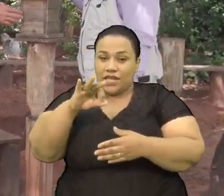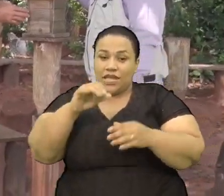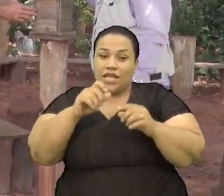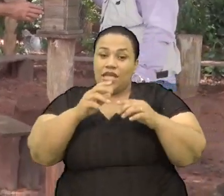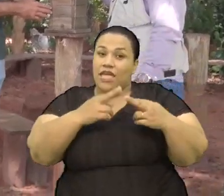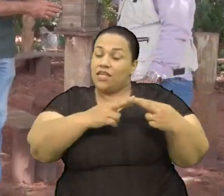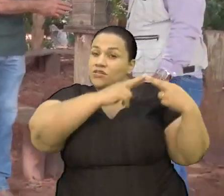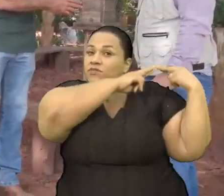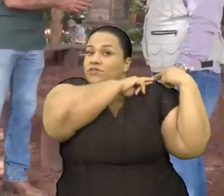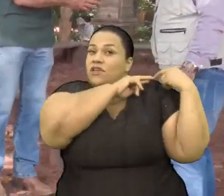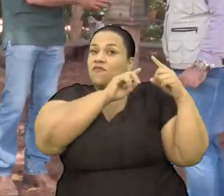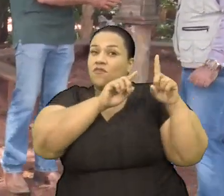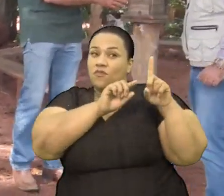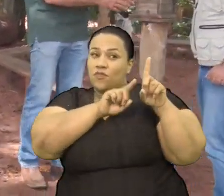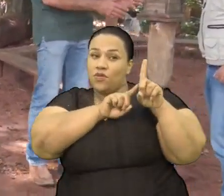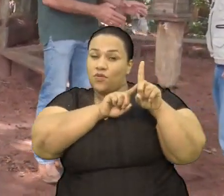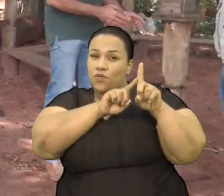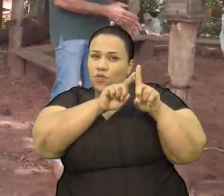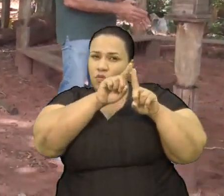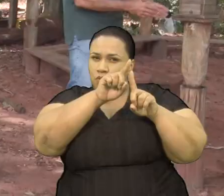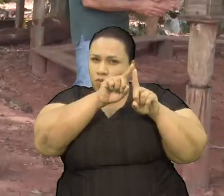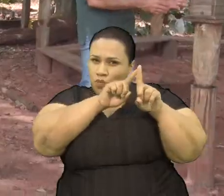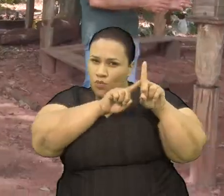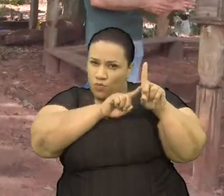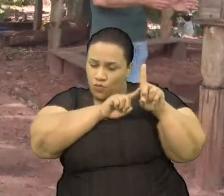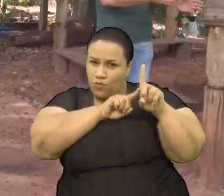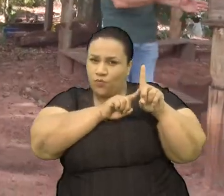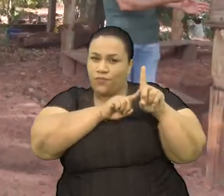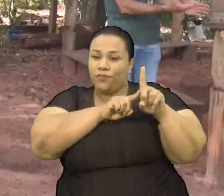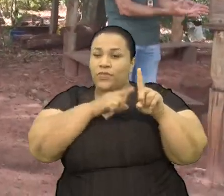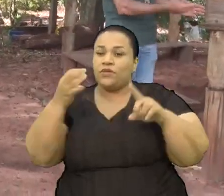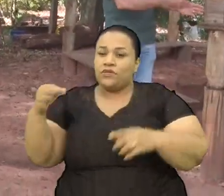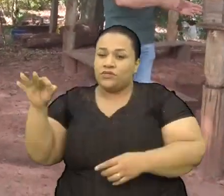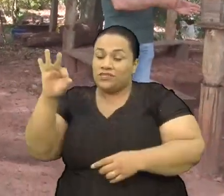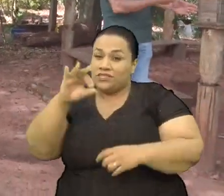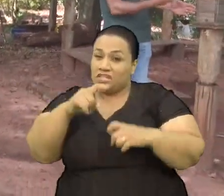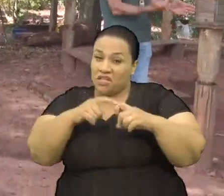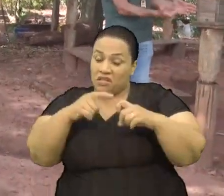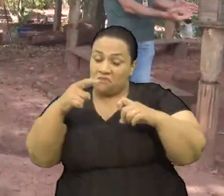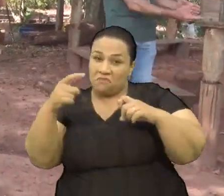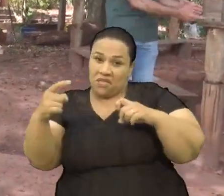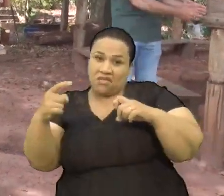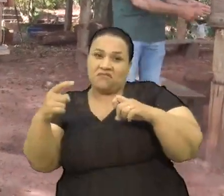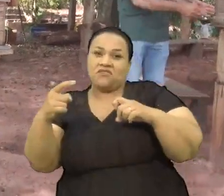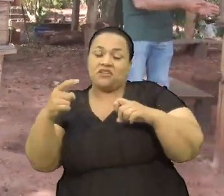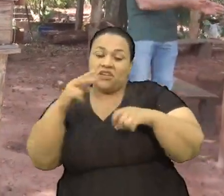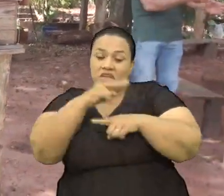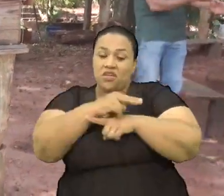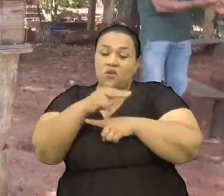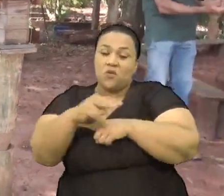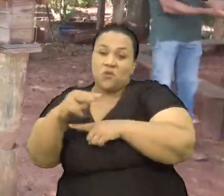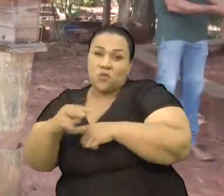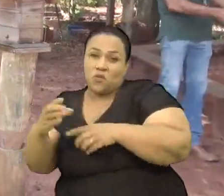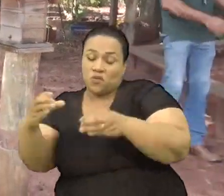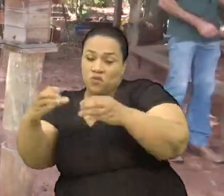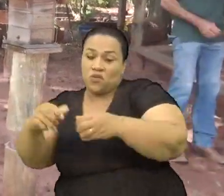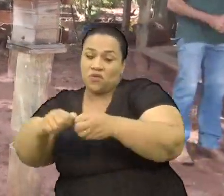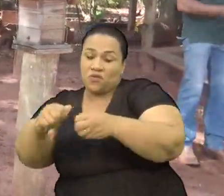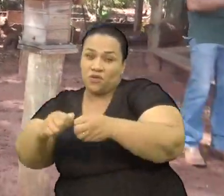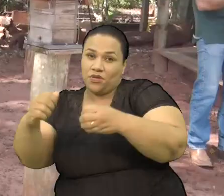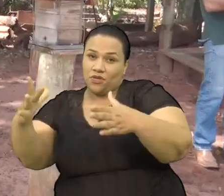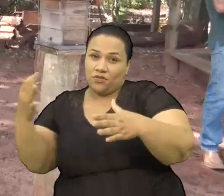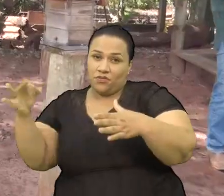controle De temperatura Nós temos Outras abelhas Que são as médicas Que elas cuidam Dos ninhos